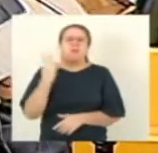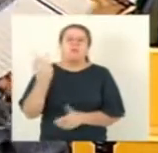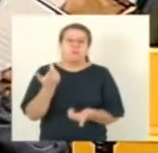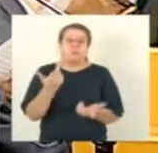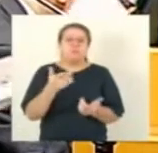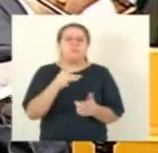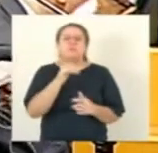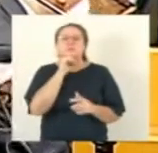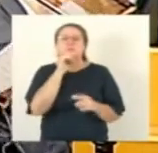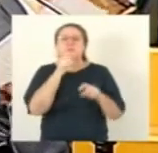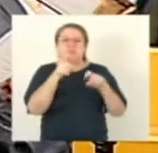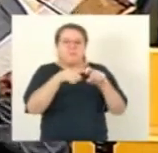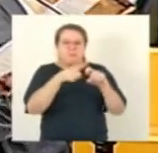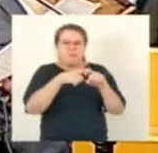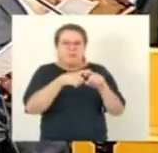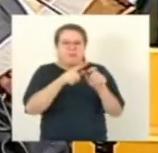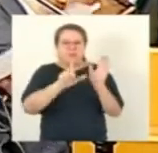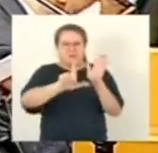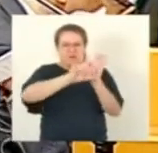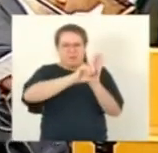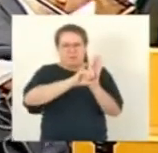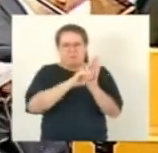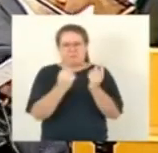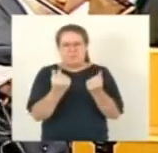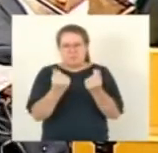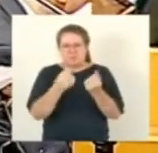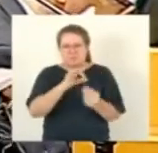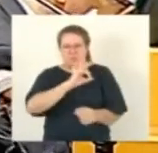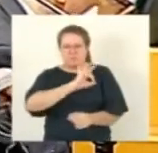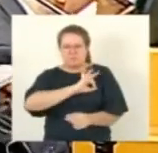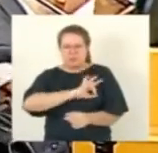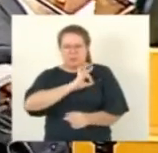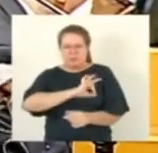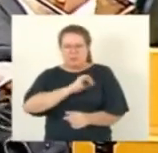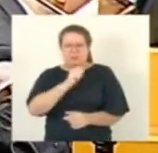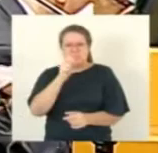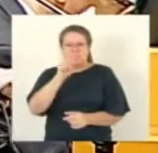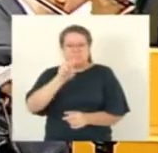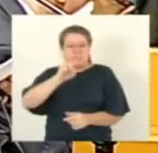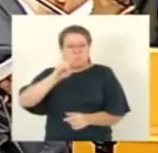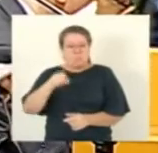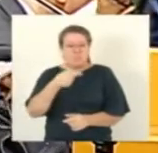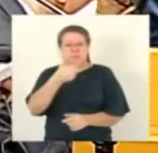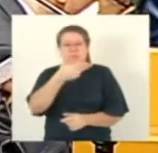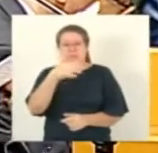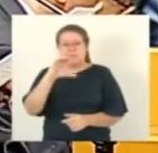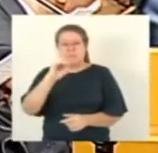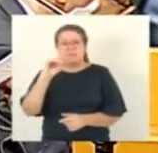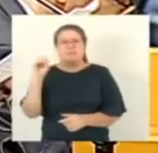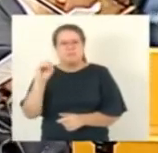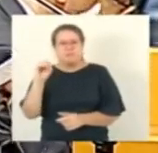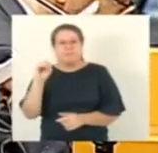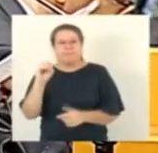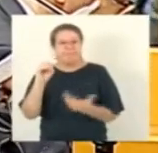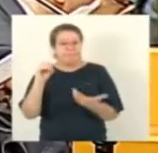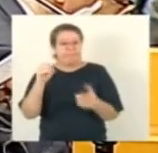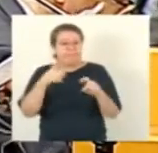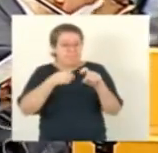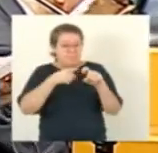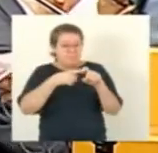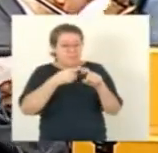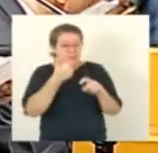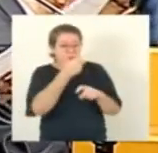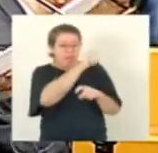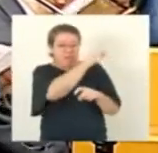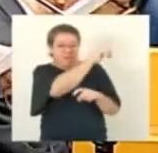Legista do Estado do Espírito Santo hoje recebe um salário bruto de R$.700,00, Enquanto esse mesmo profissional em Roraima